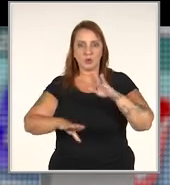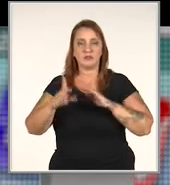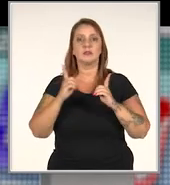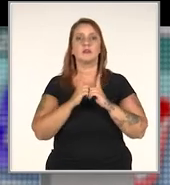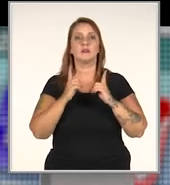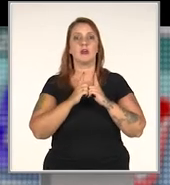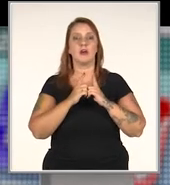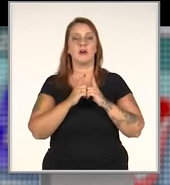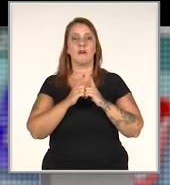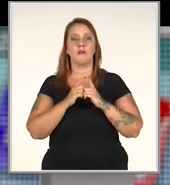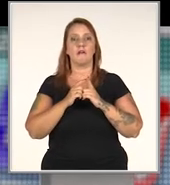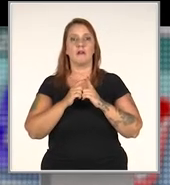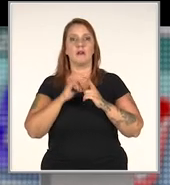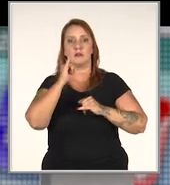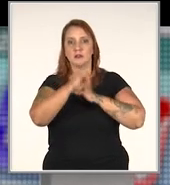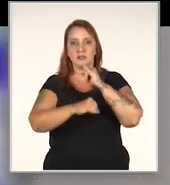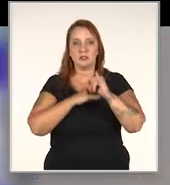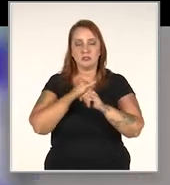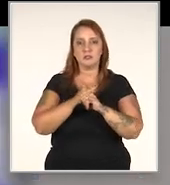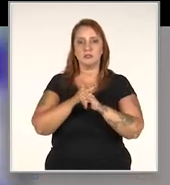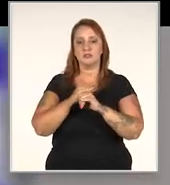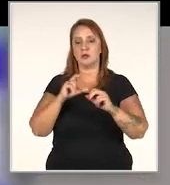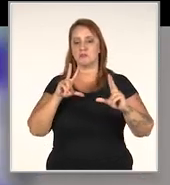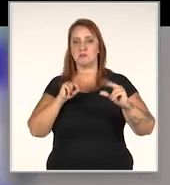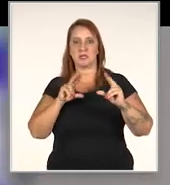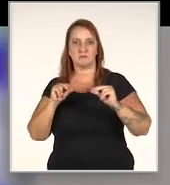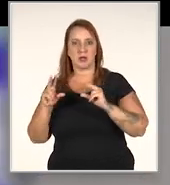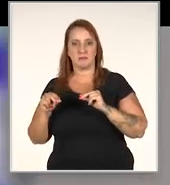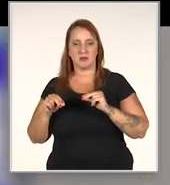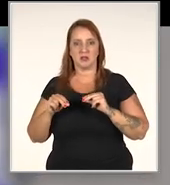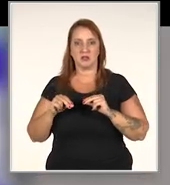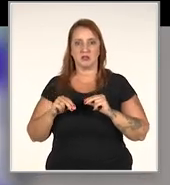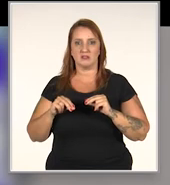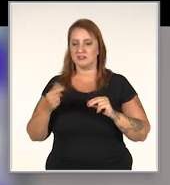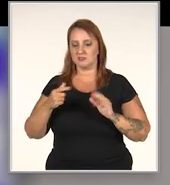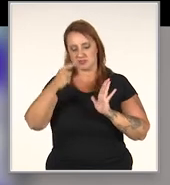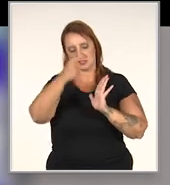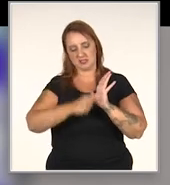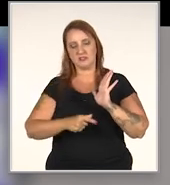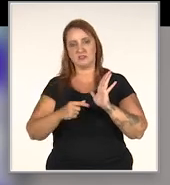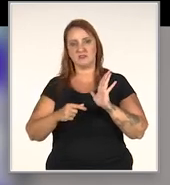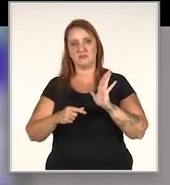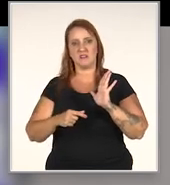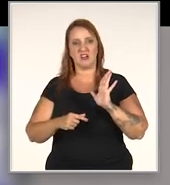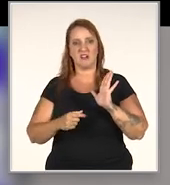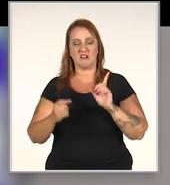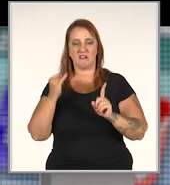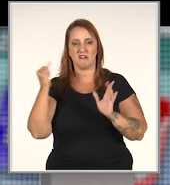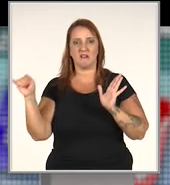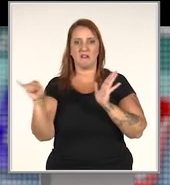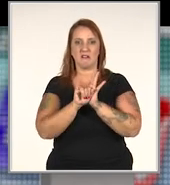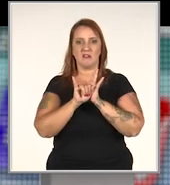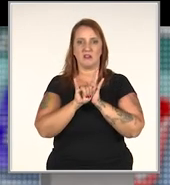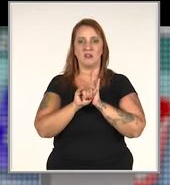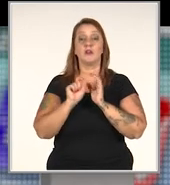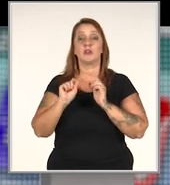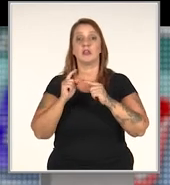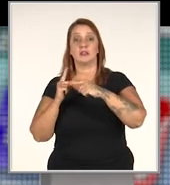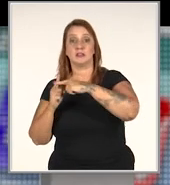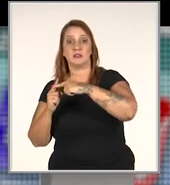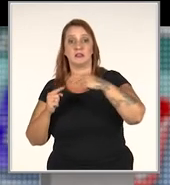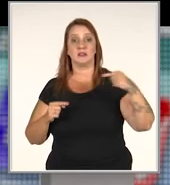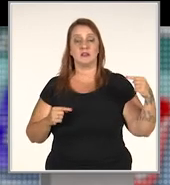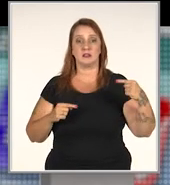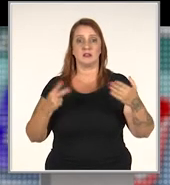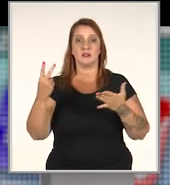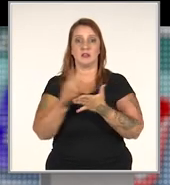cuidado no atendimento virtual, por exemplo, entrar num chat, aí o chat não tem uma identidade visual da empresa, o que você tem de ponto positivo